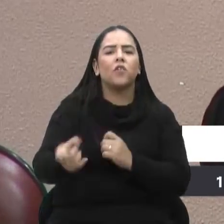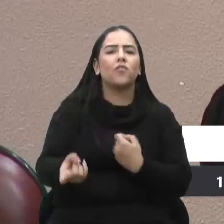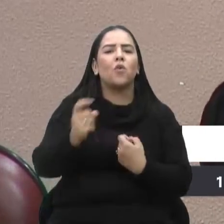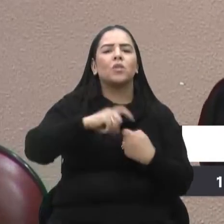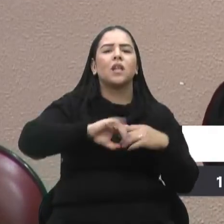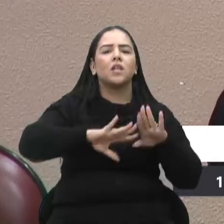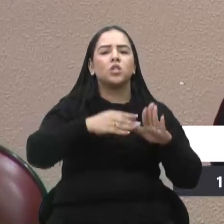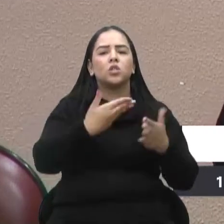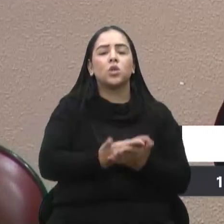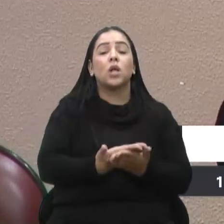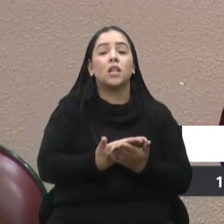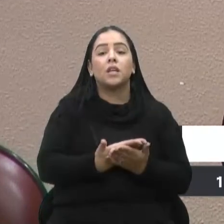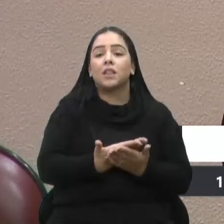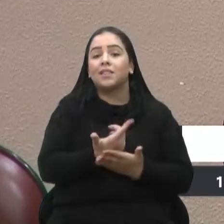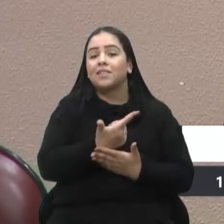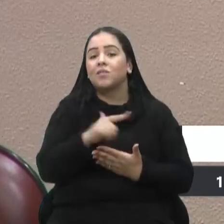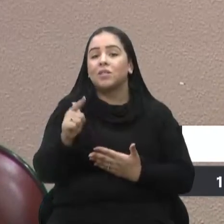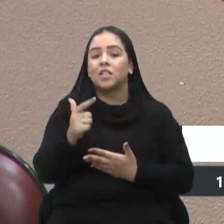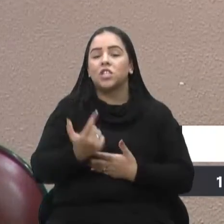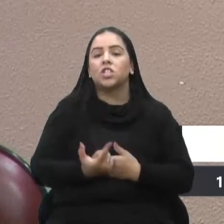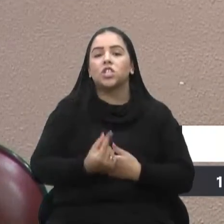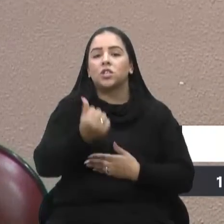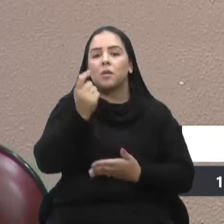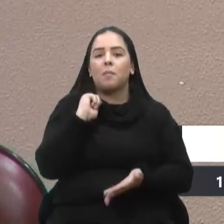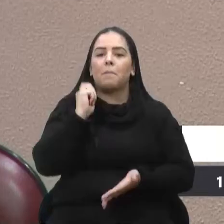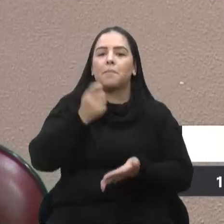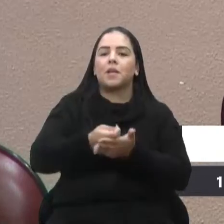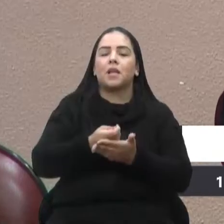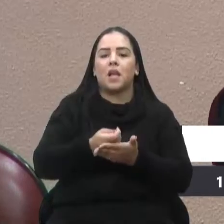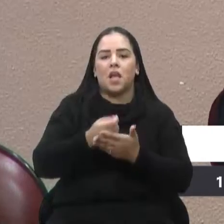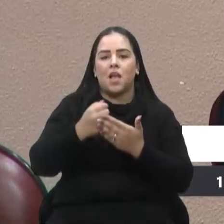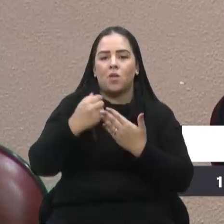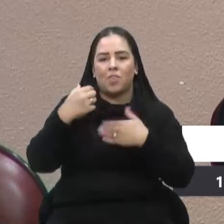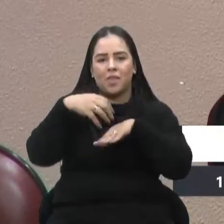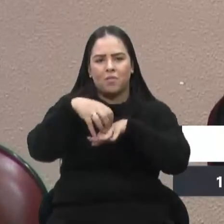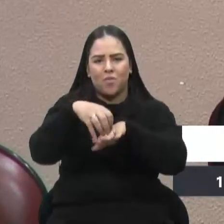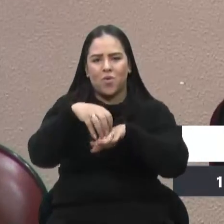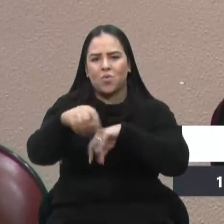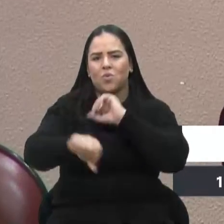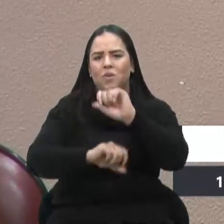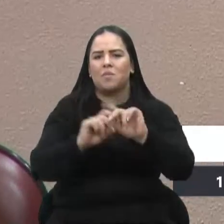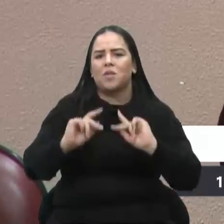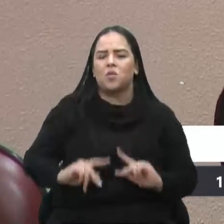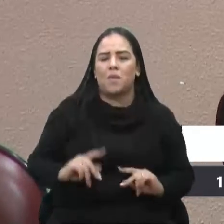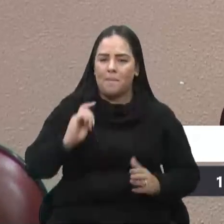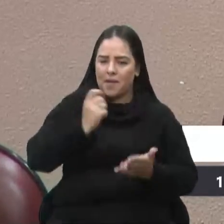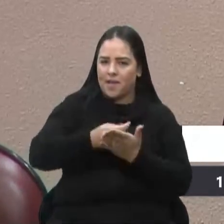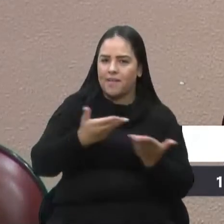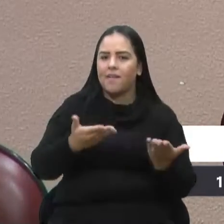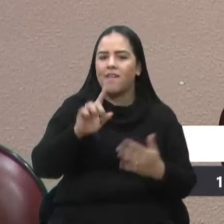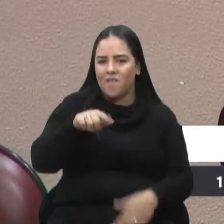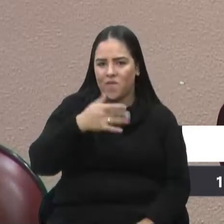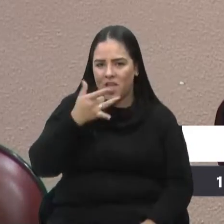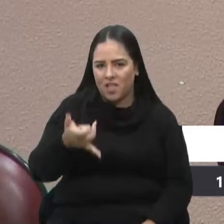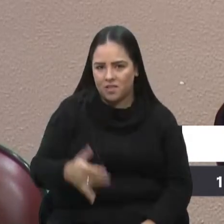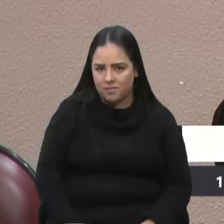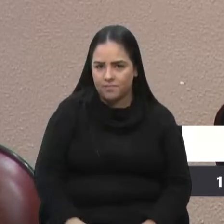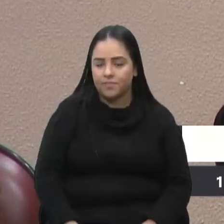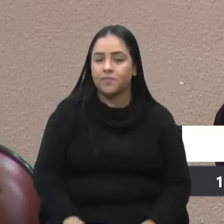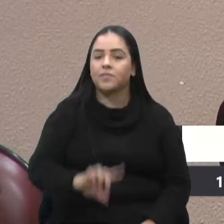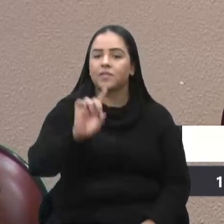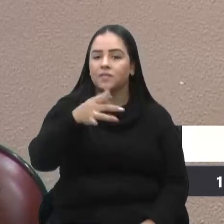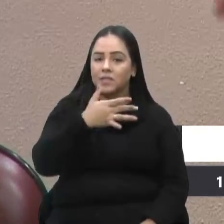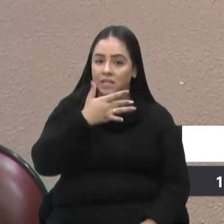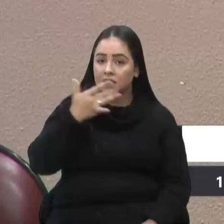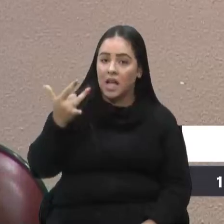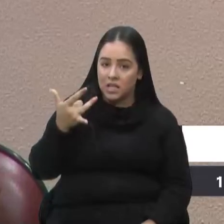escolas e não tivesse o recurso lá para pagar o transporte, então, o que é que ia pagar? Então, é muito fácil. É muito